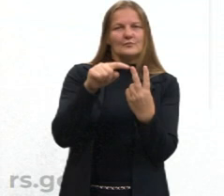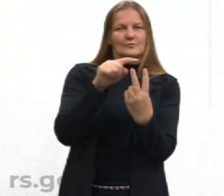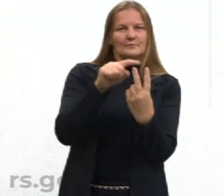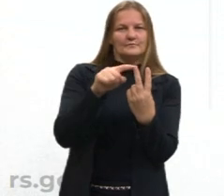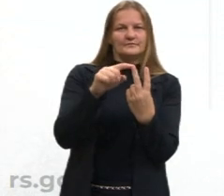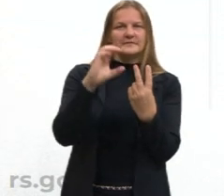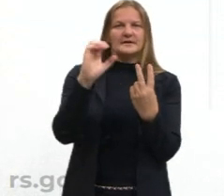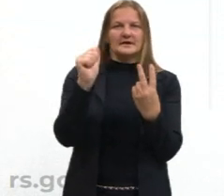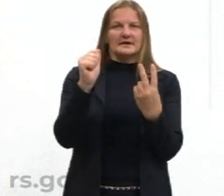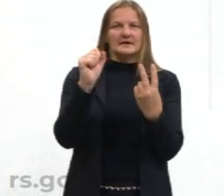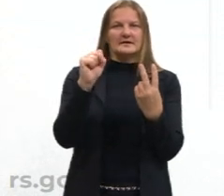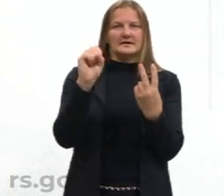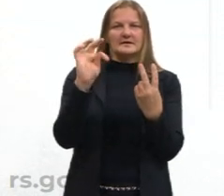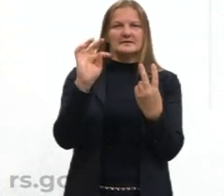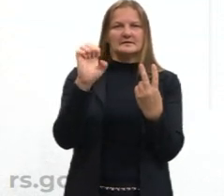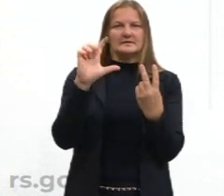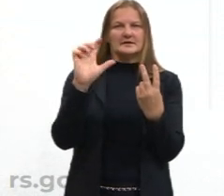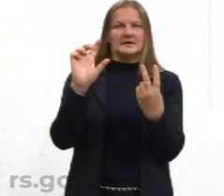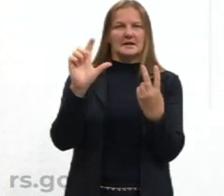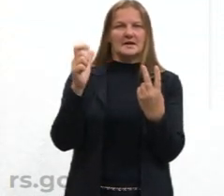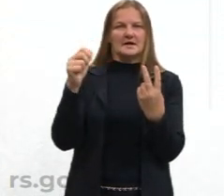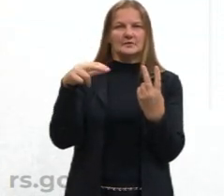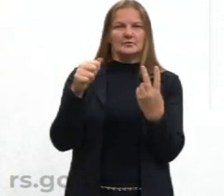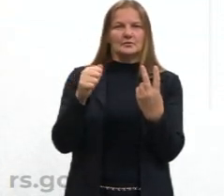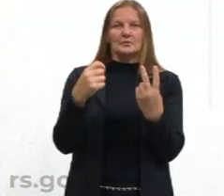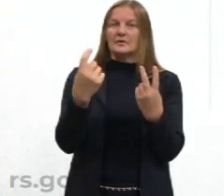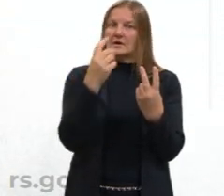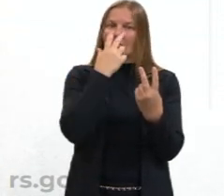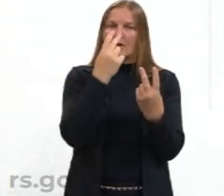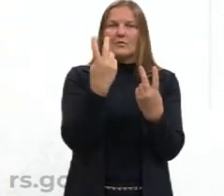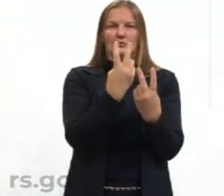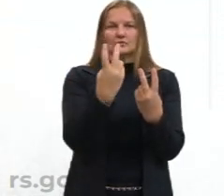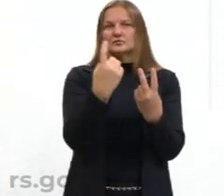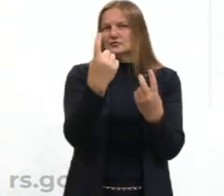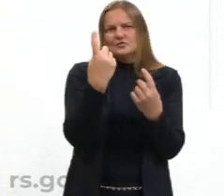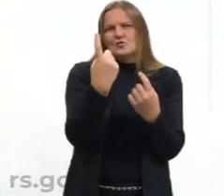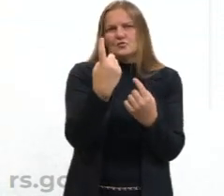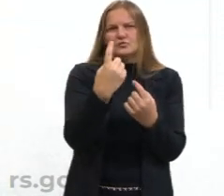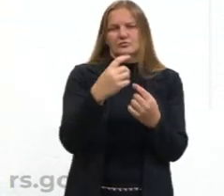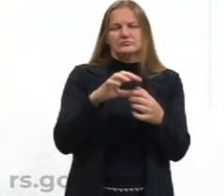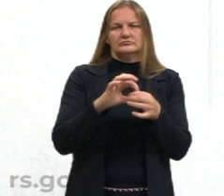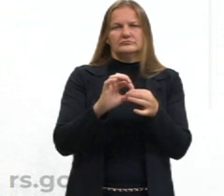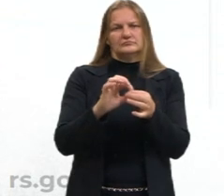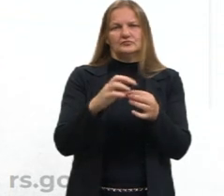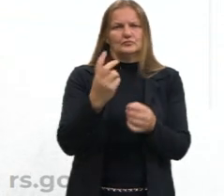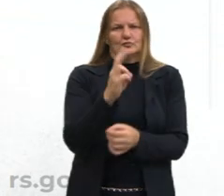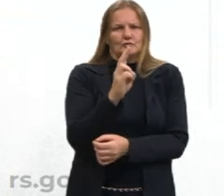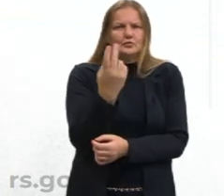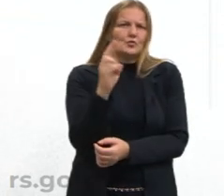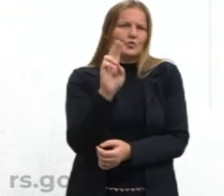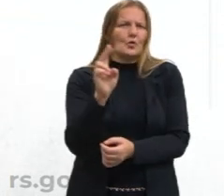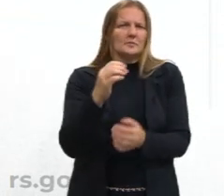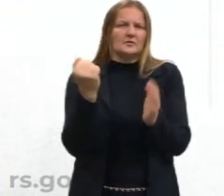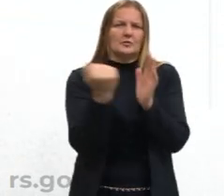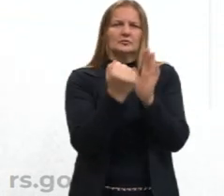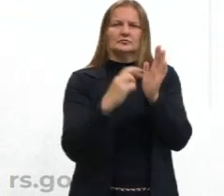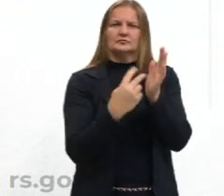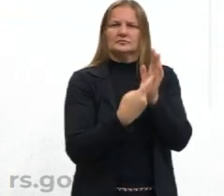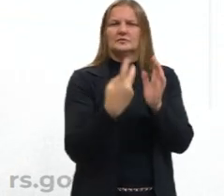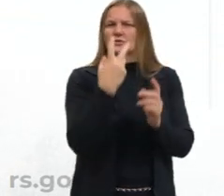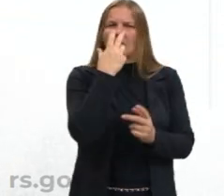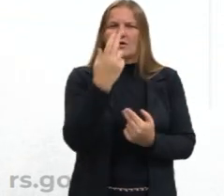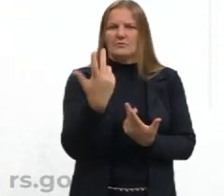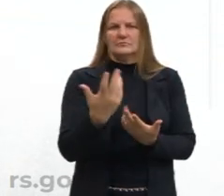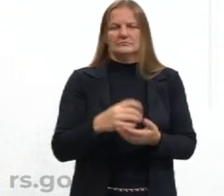sim, de fato, ou melhor, é um único idioma que pode ser chamado de castelhano ou pode ser chamado de